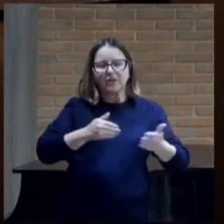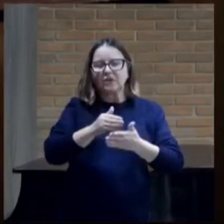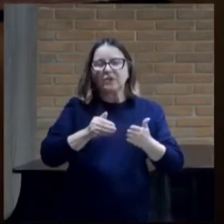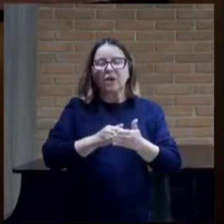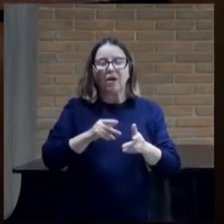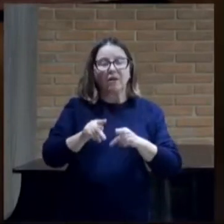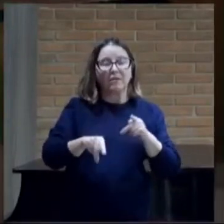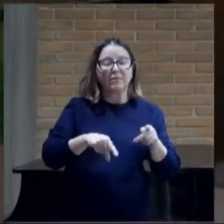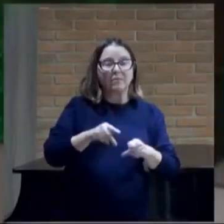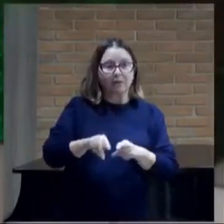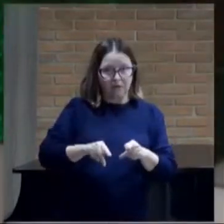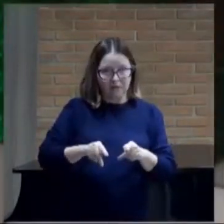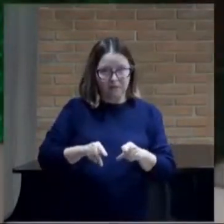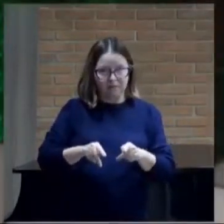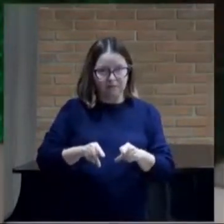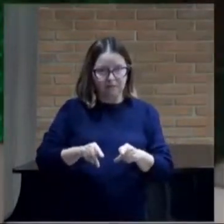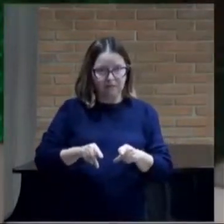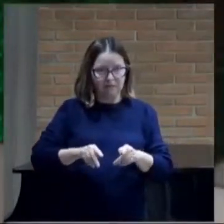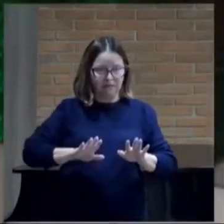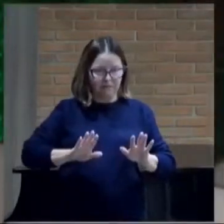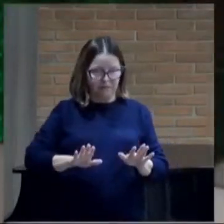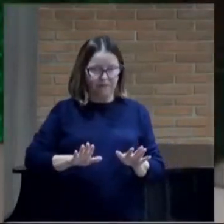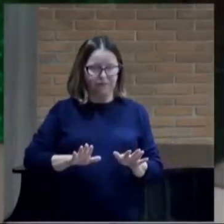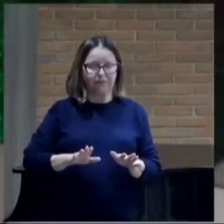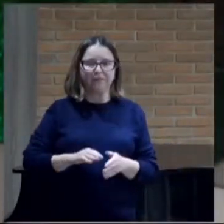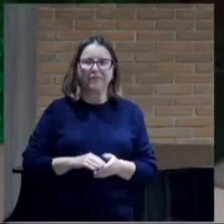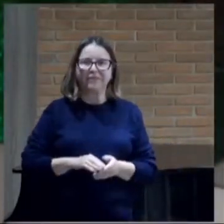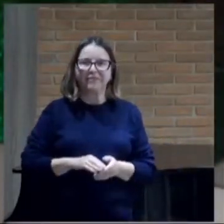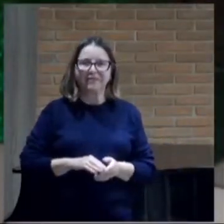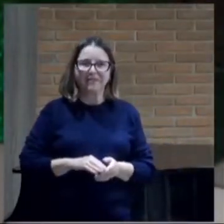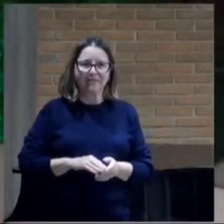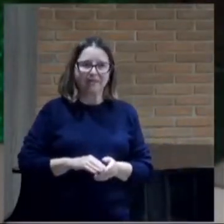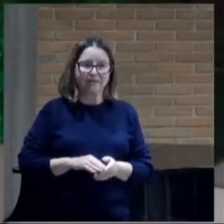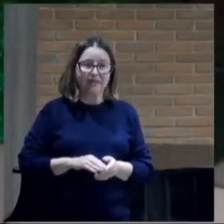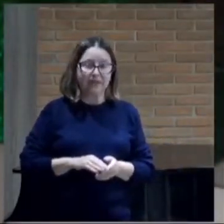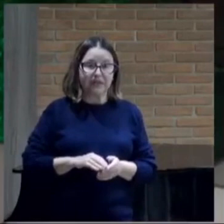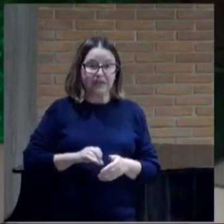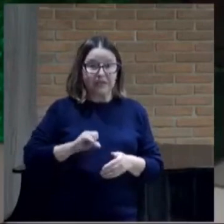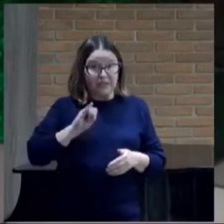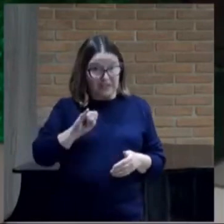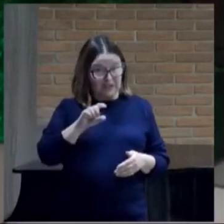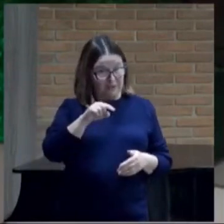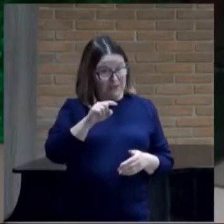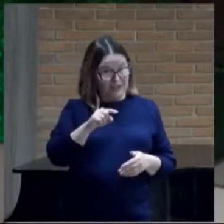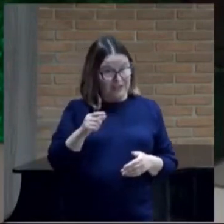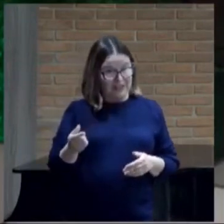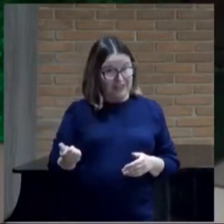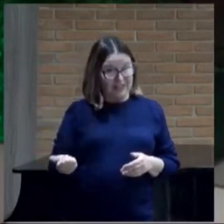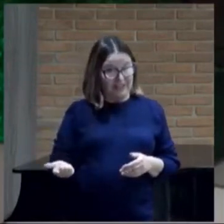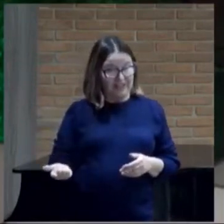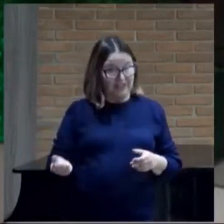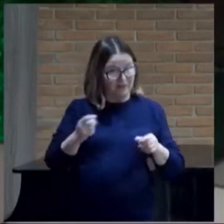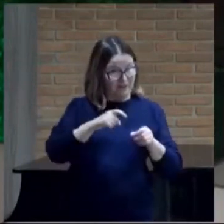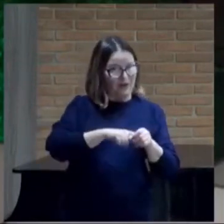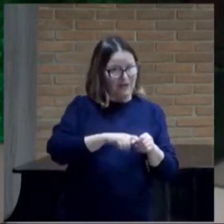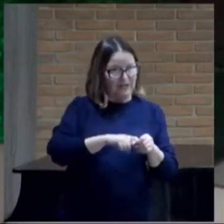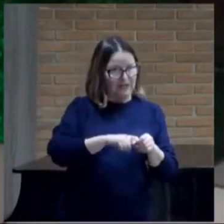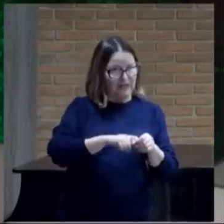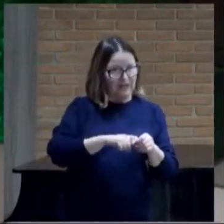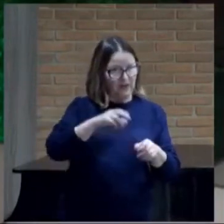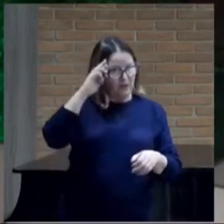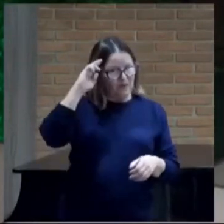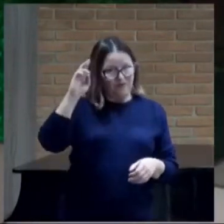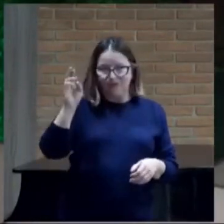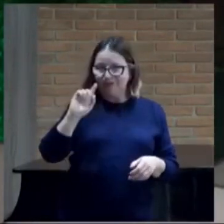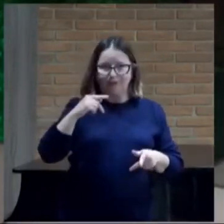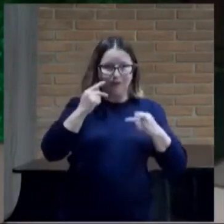povos ai não o bicho ainda foi forte aqui se você voltar o senhor não falou por mim